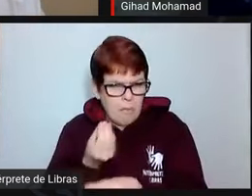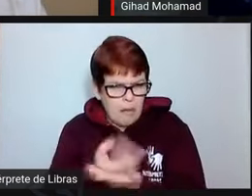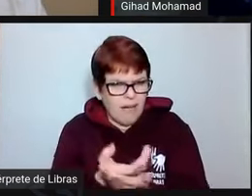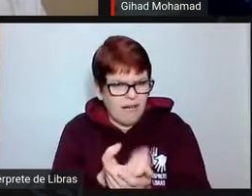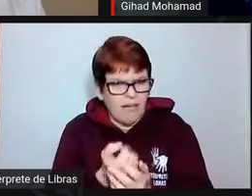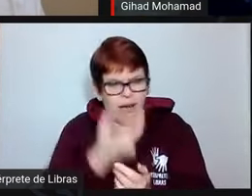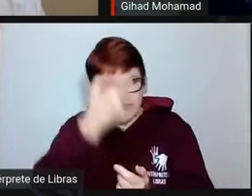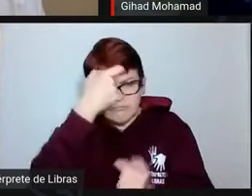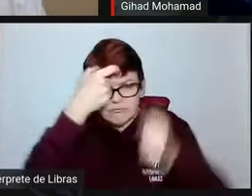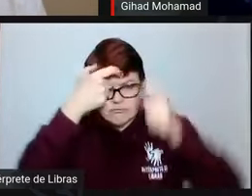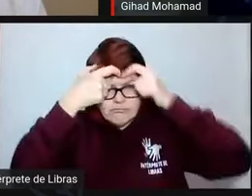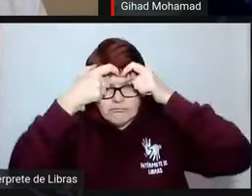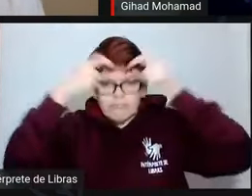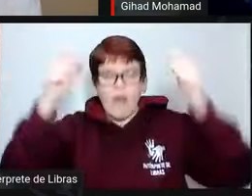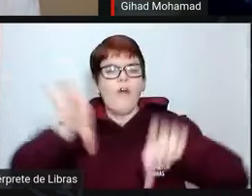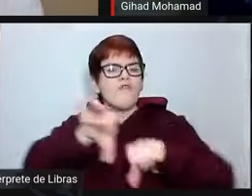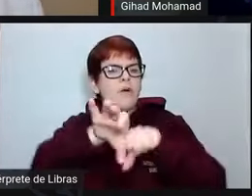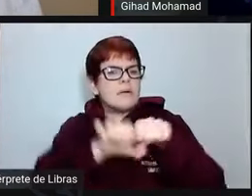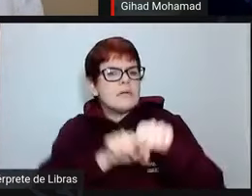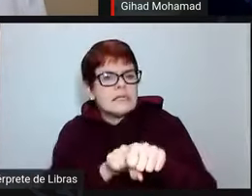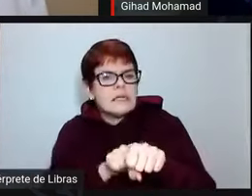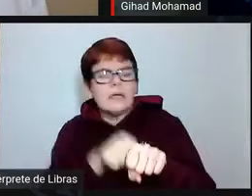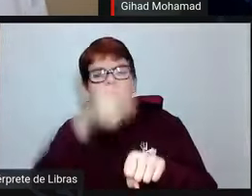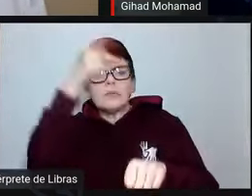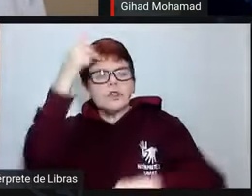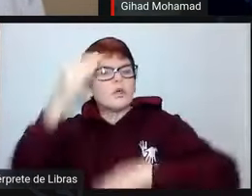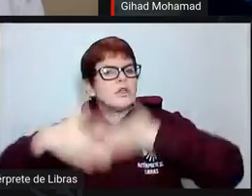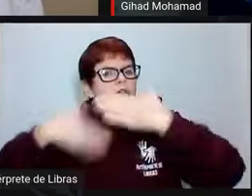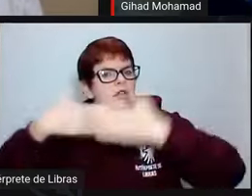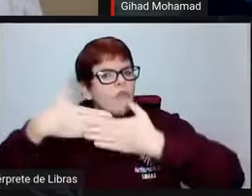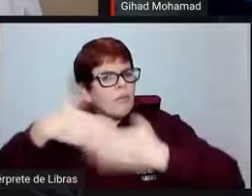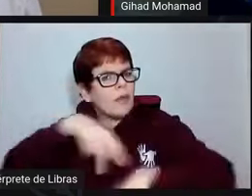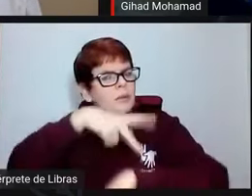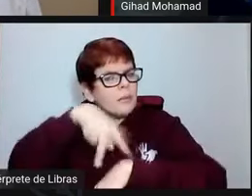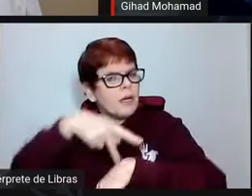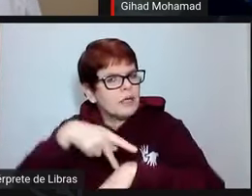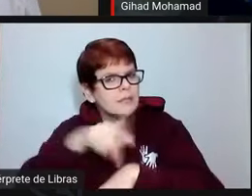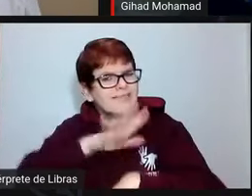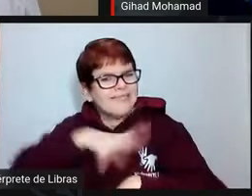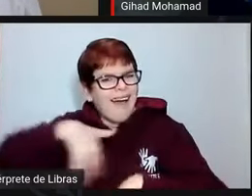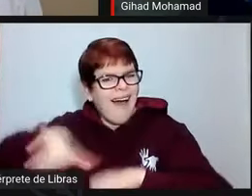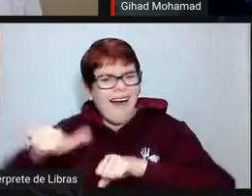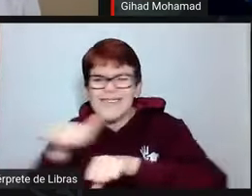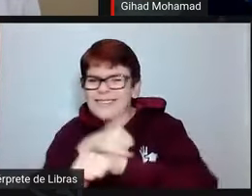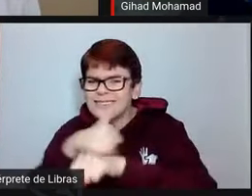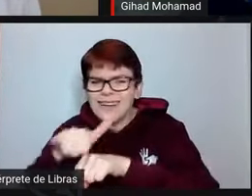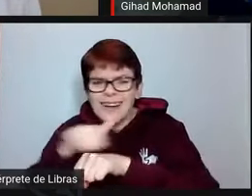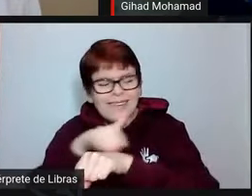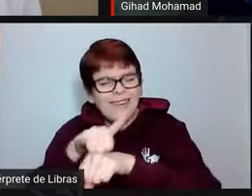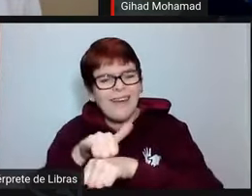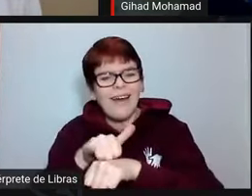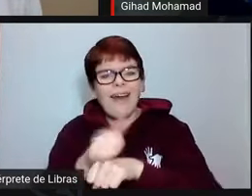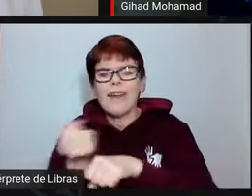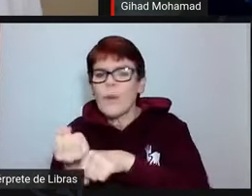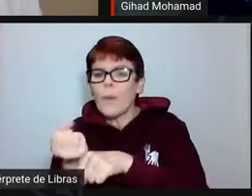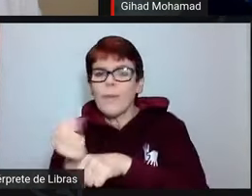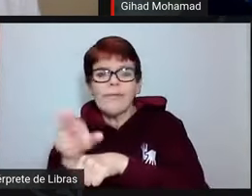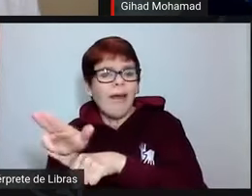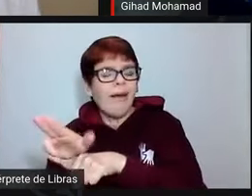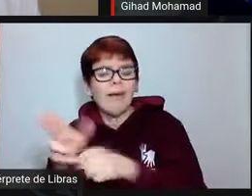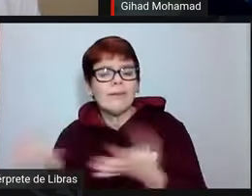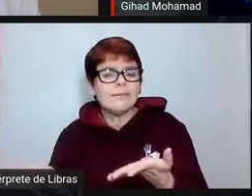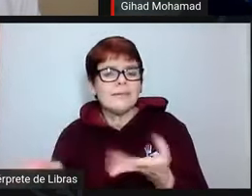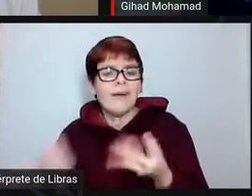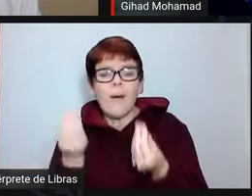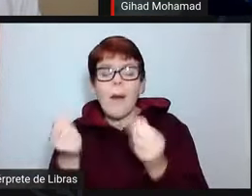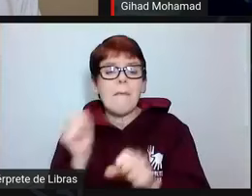Na formação de profissionais comprometidos com o desenvolvimento do país? Em áreas estratégicas ou não? Vamos parar de